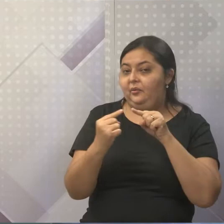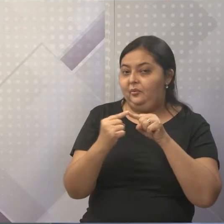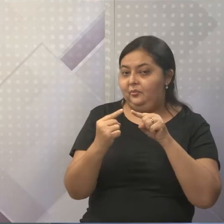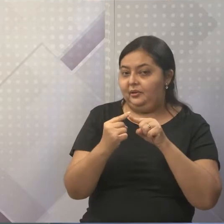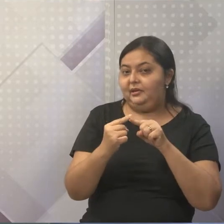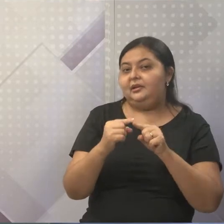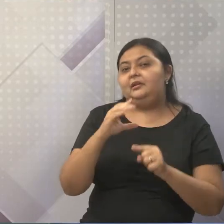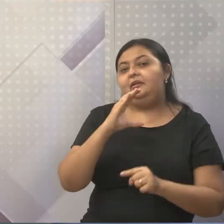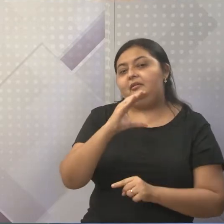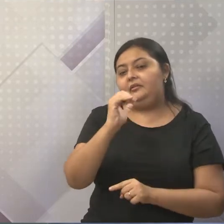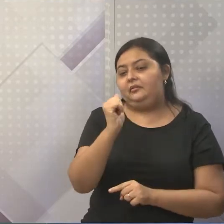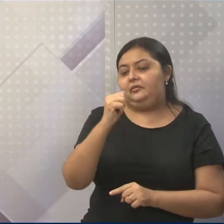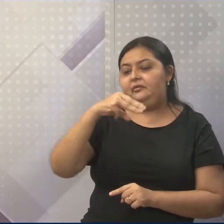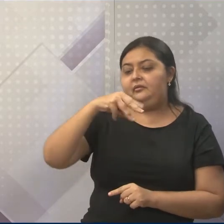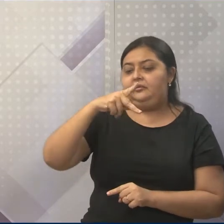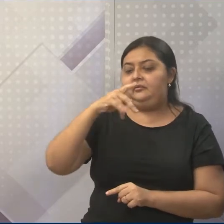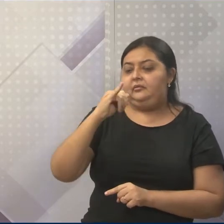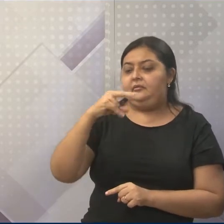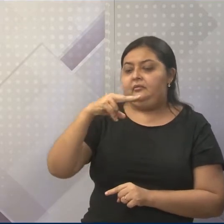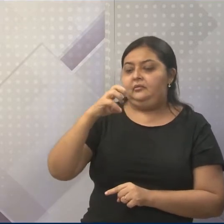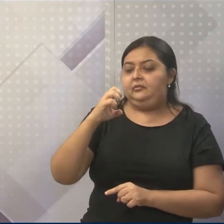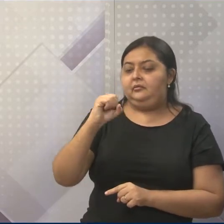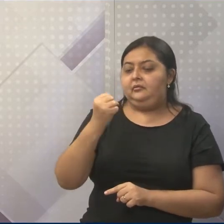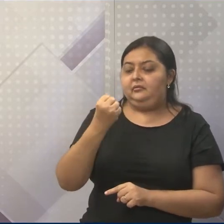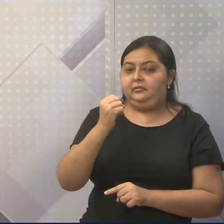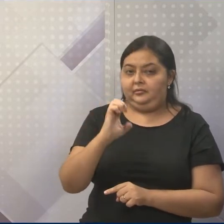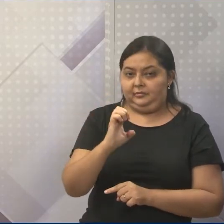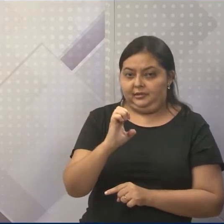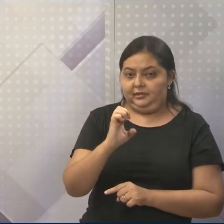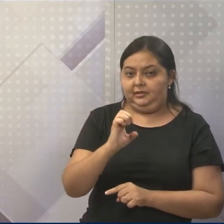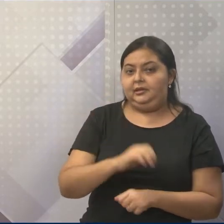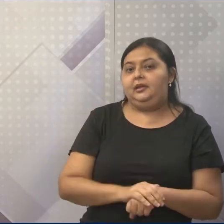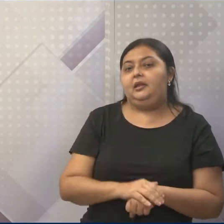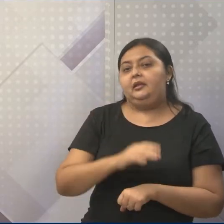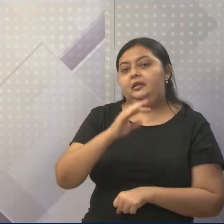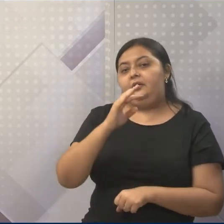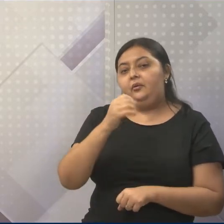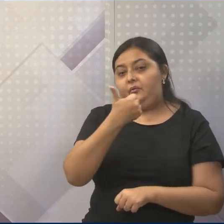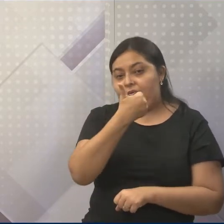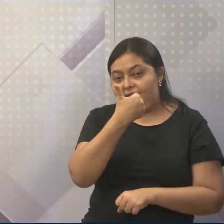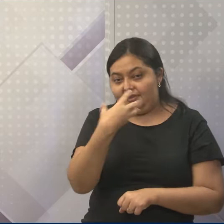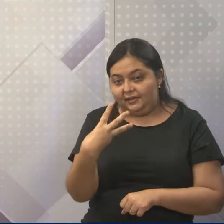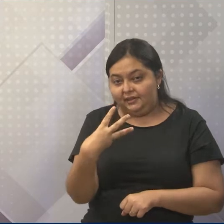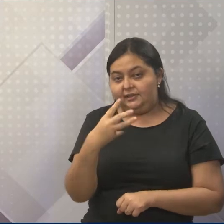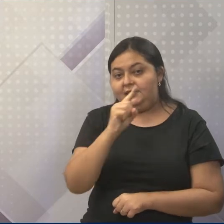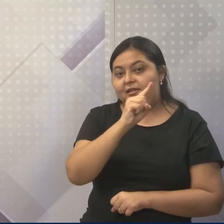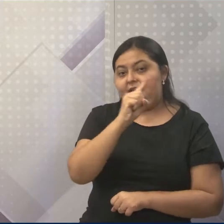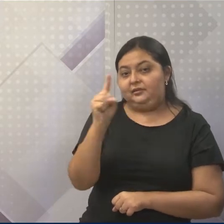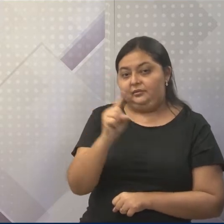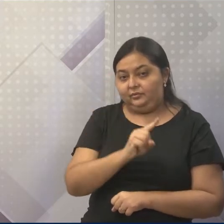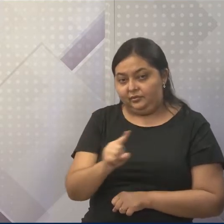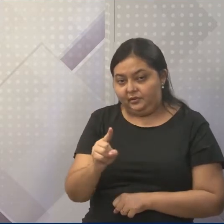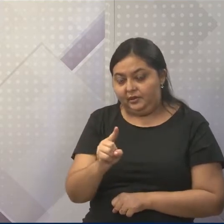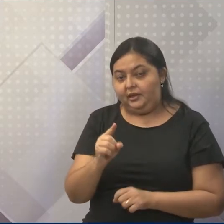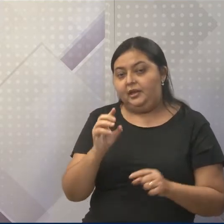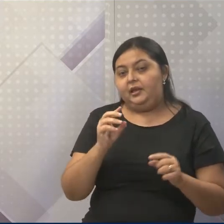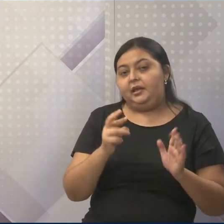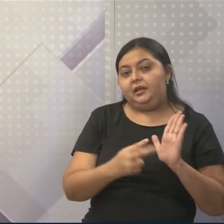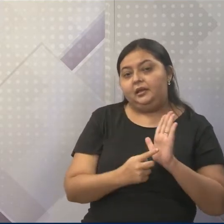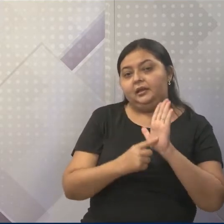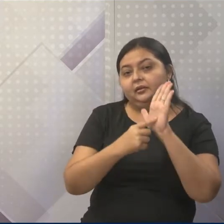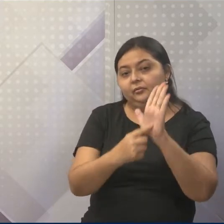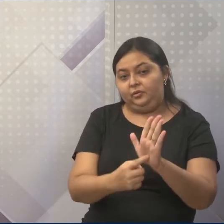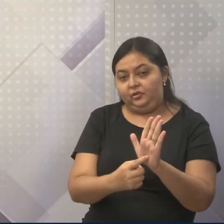tem outra forma. Então, o 13 aí é um Z que representa aí. Nós devemos lembrar que a nossa